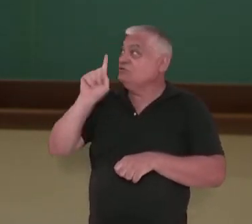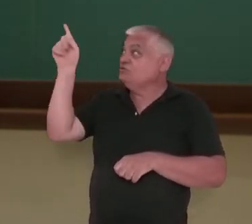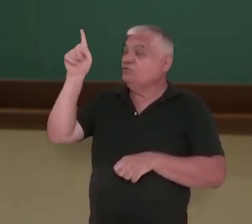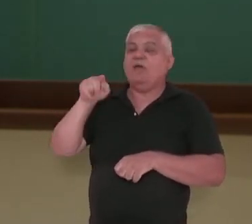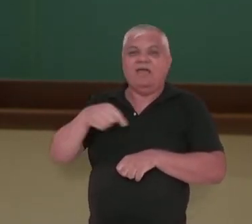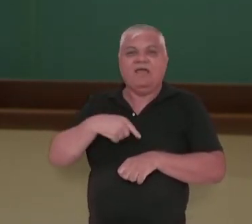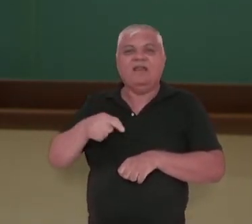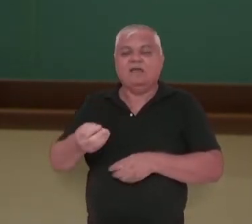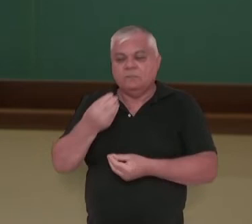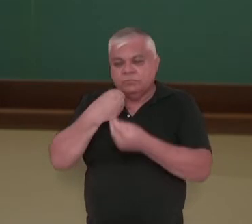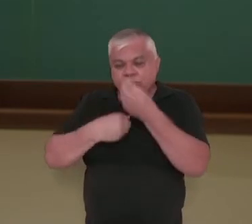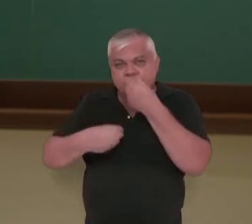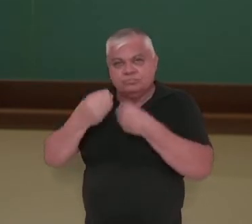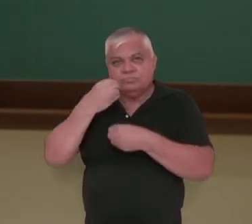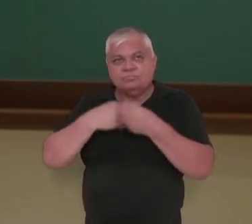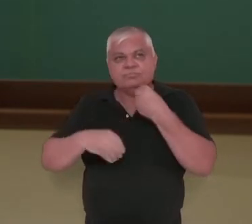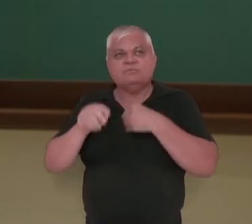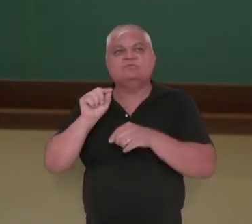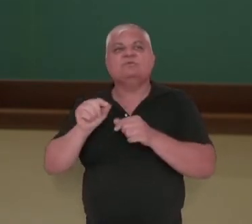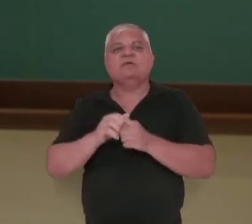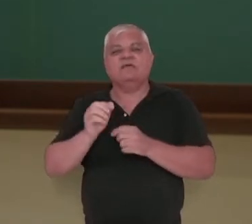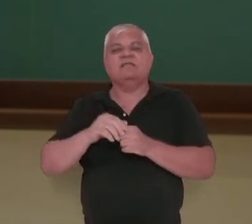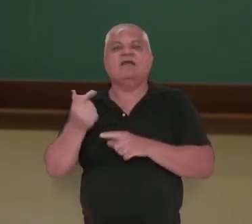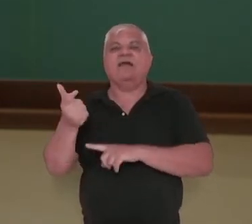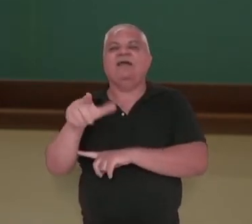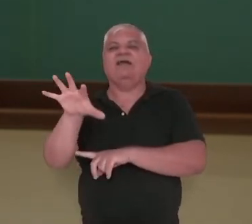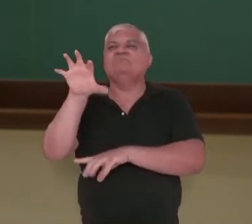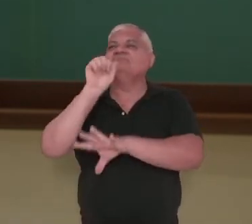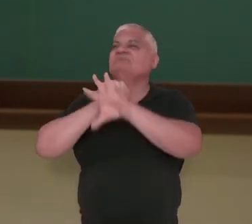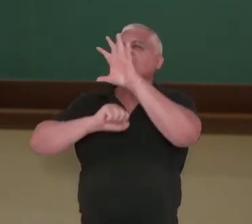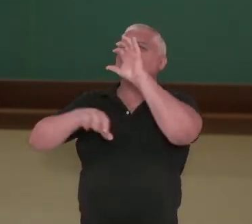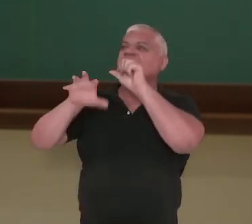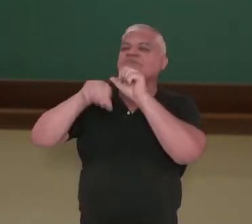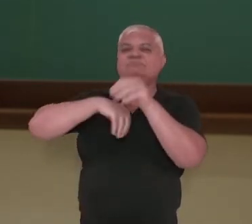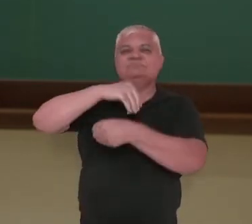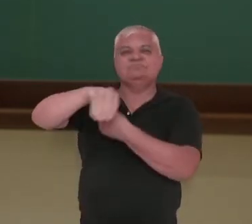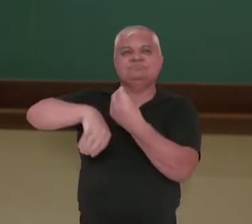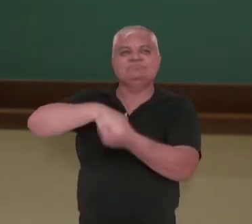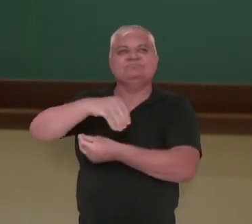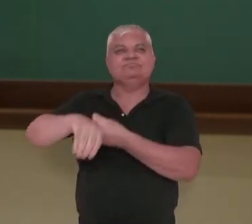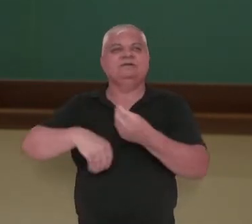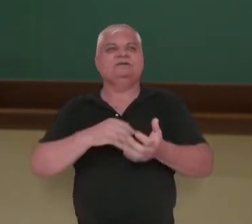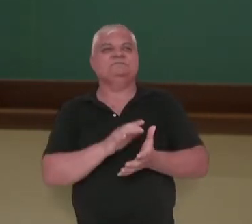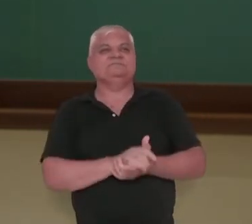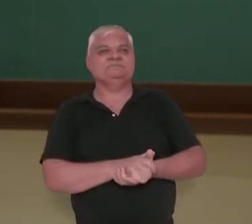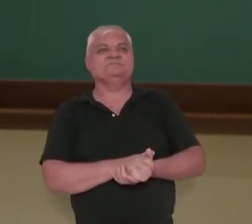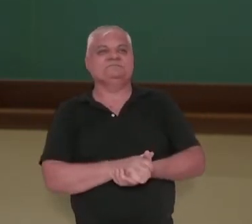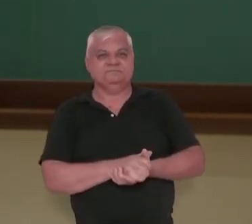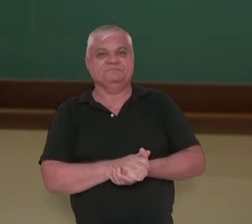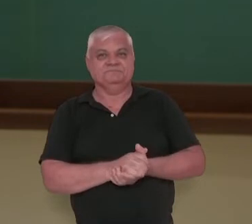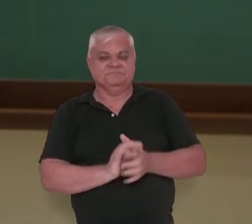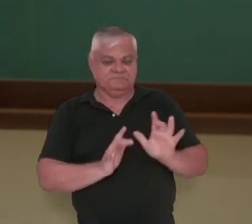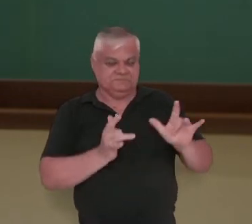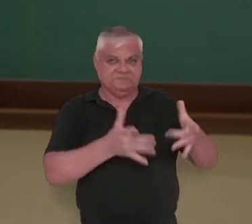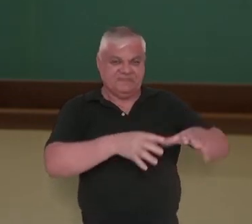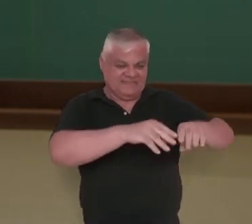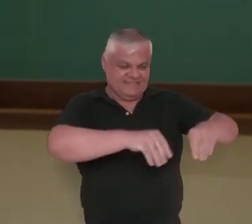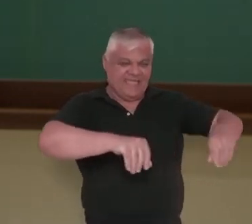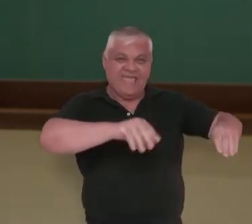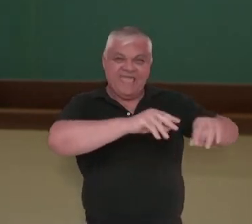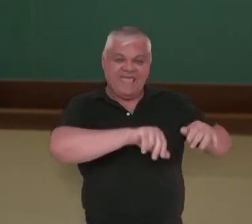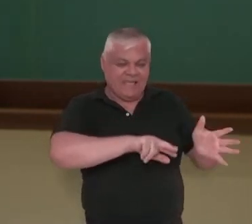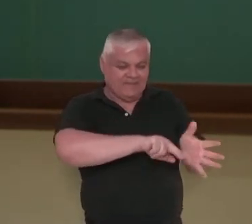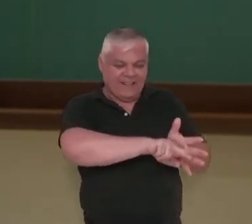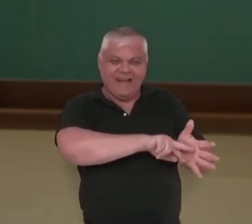se nutrem ali do processo da fotossíntese que elas mesmas realizam. Existem as bactérias que são as